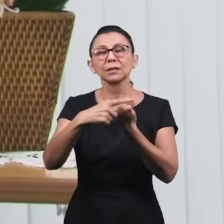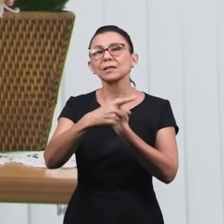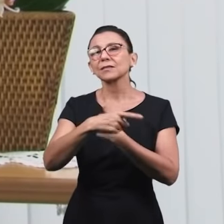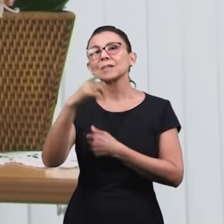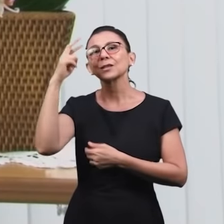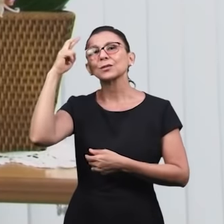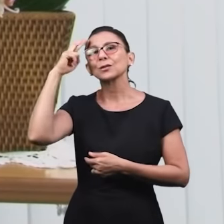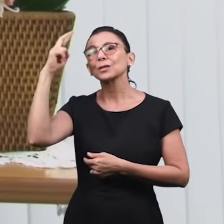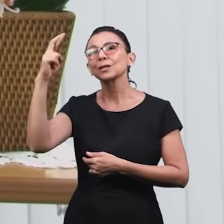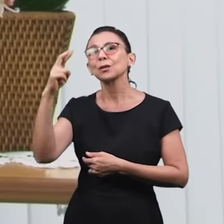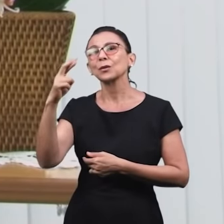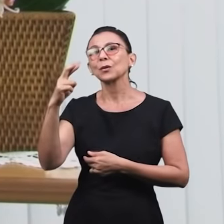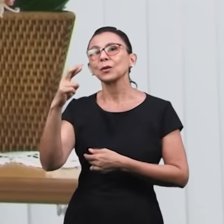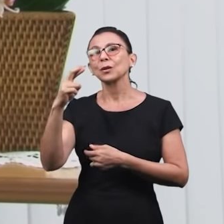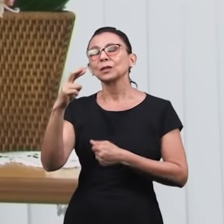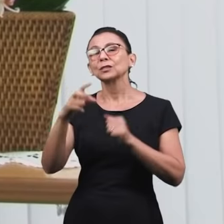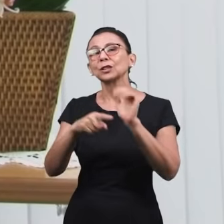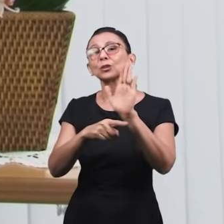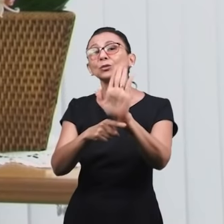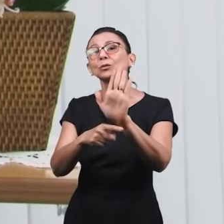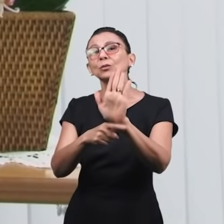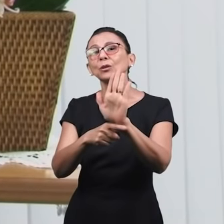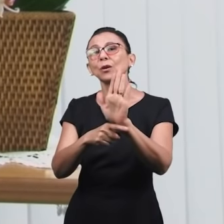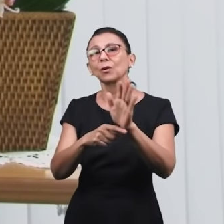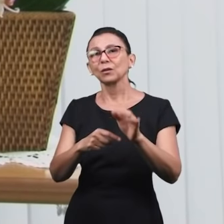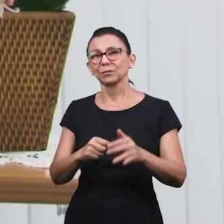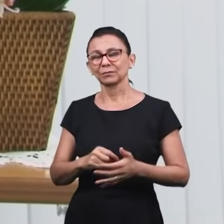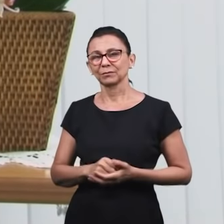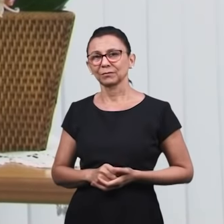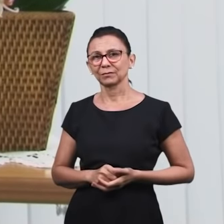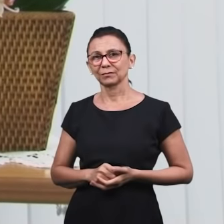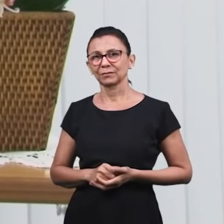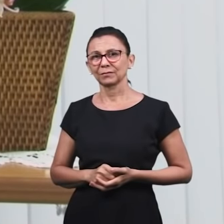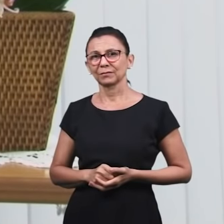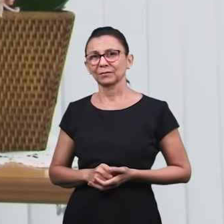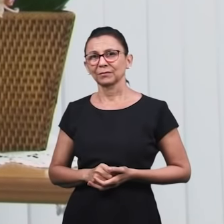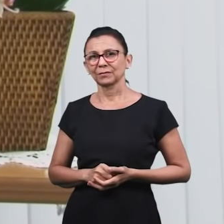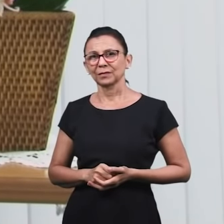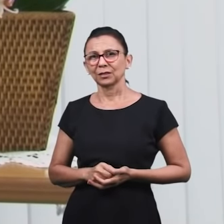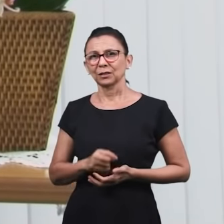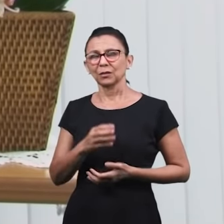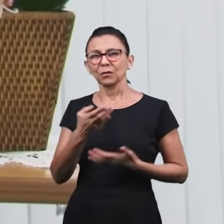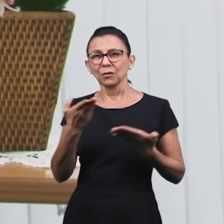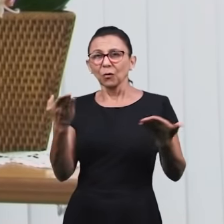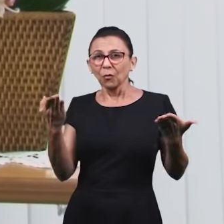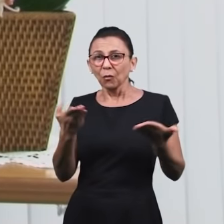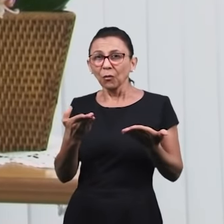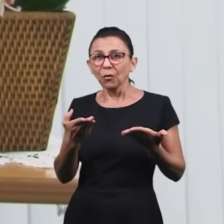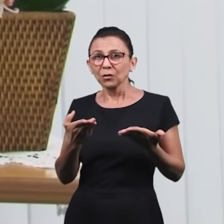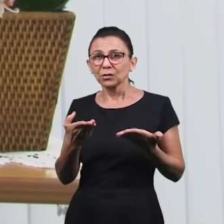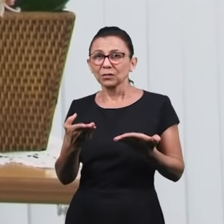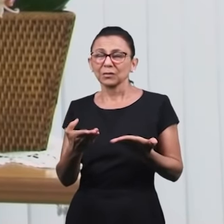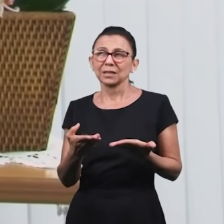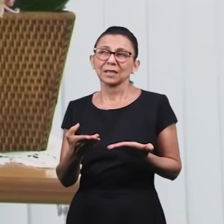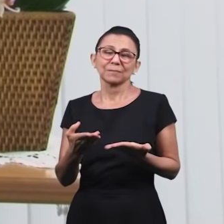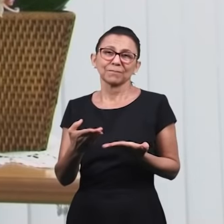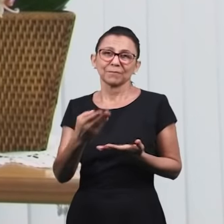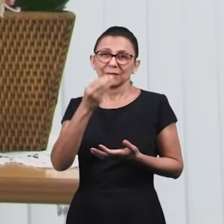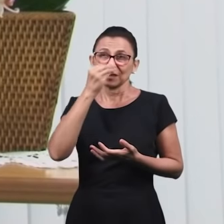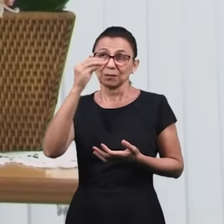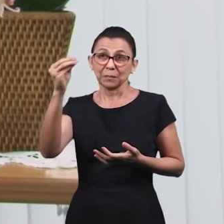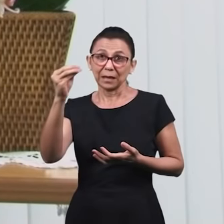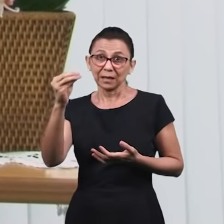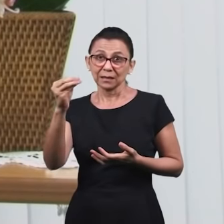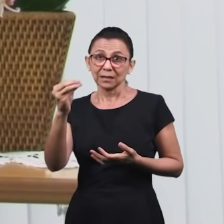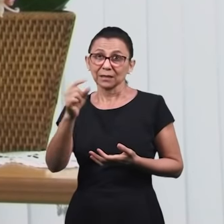lembre, de quantas vezes, o Senhor te renovou, quando você, clamou, se hoje, você se sente grato, glorifique, ainda